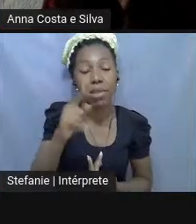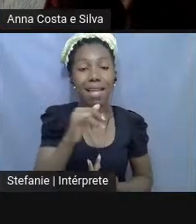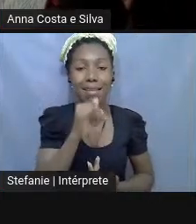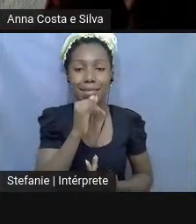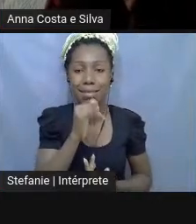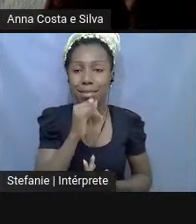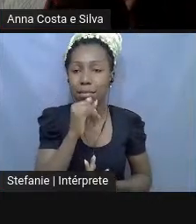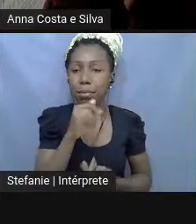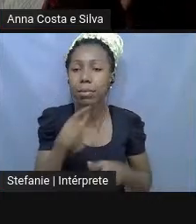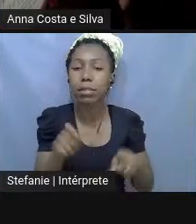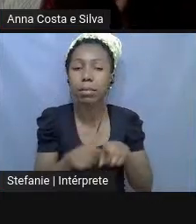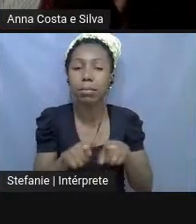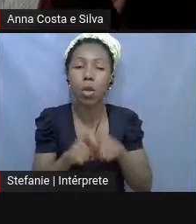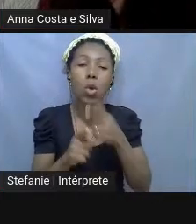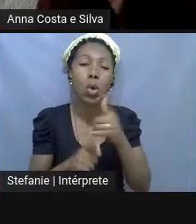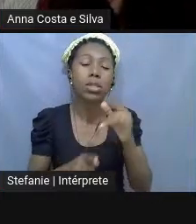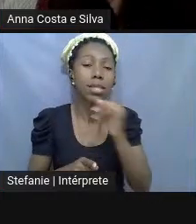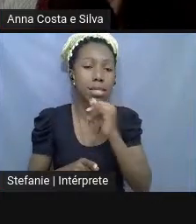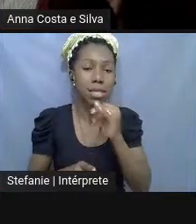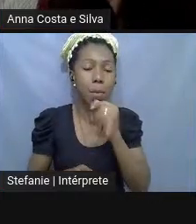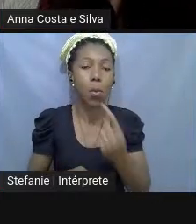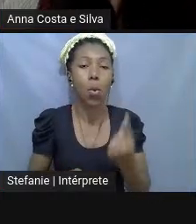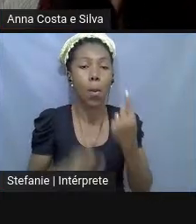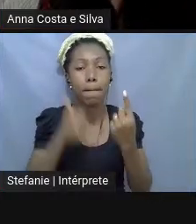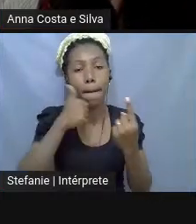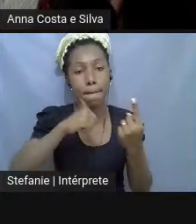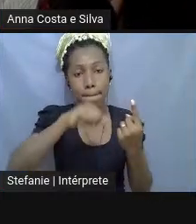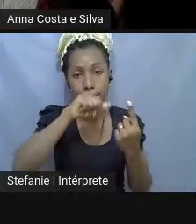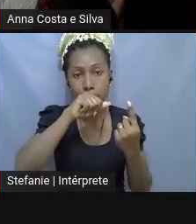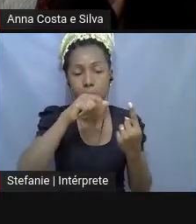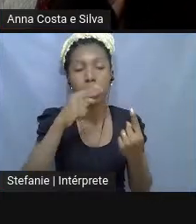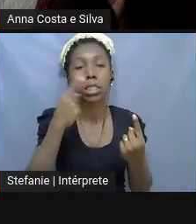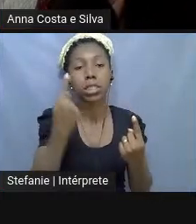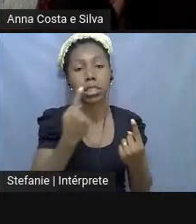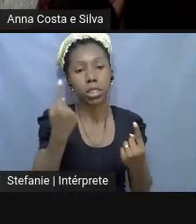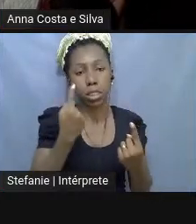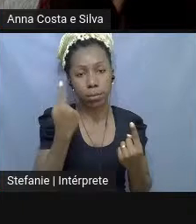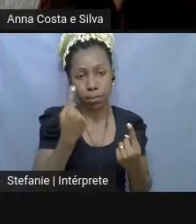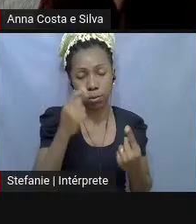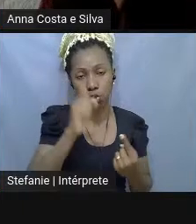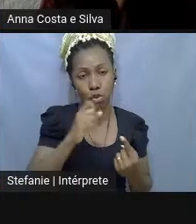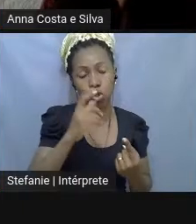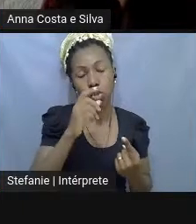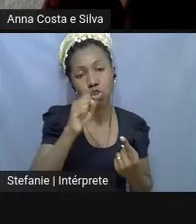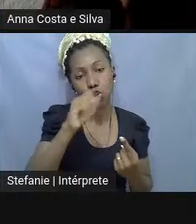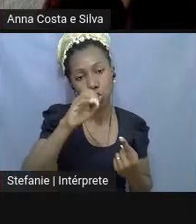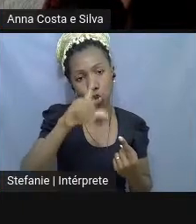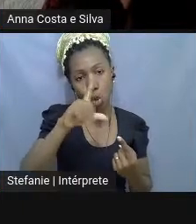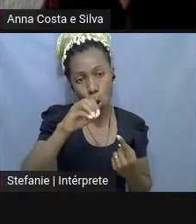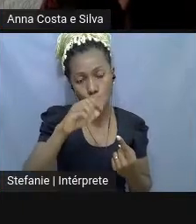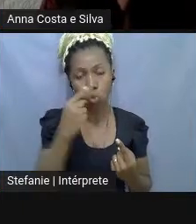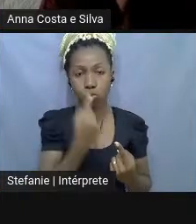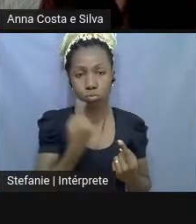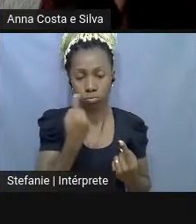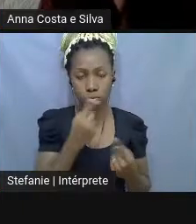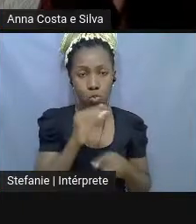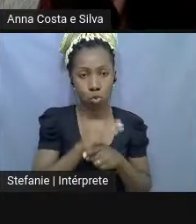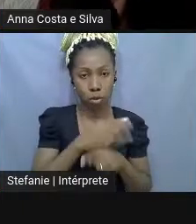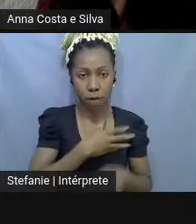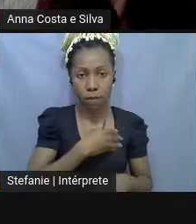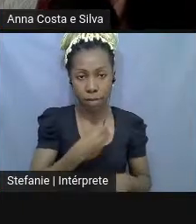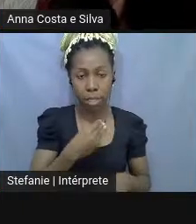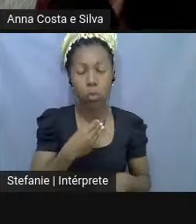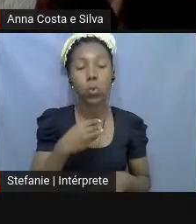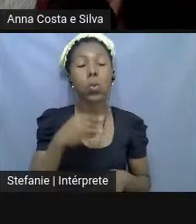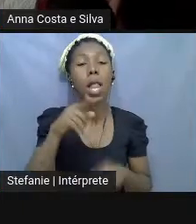é de uma mãe solo que me escreveu dizendo que ela queria... É... Que ela precisava de